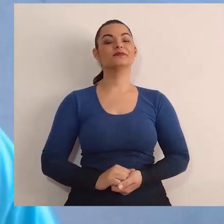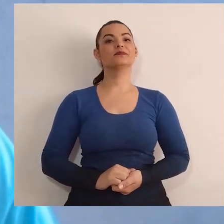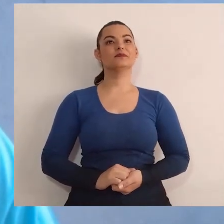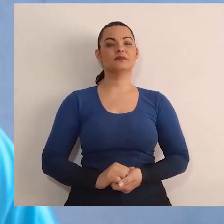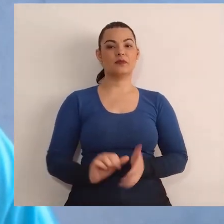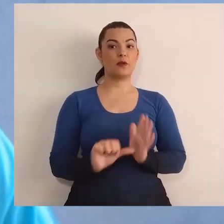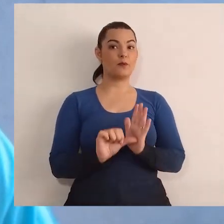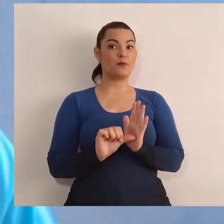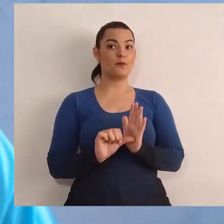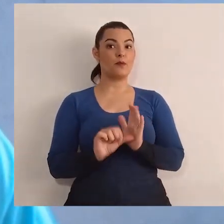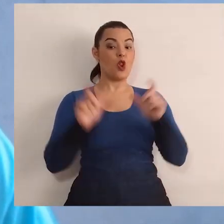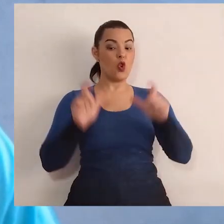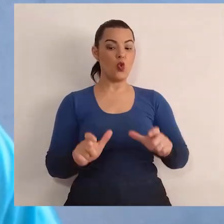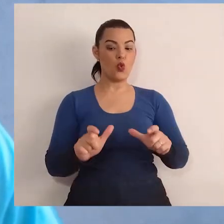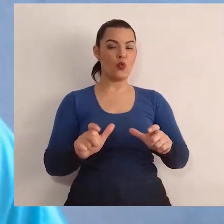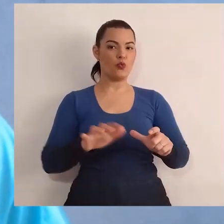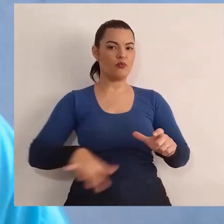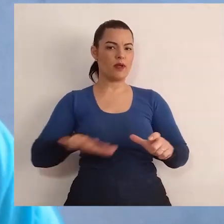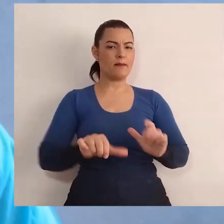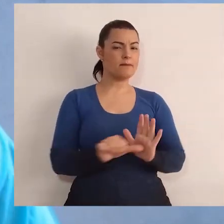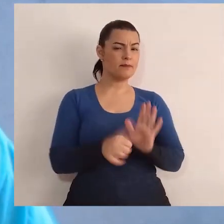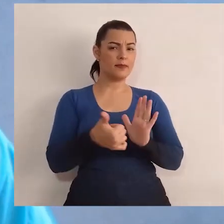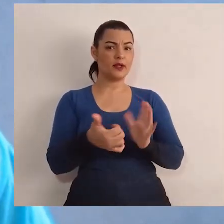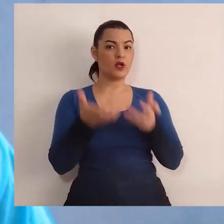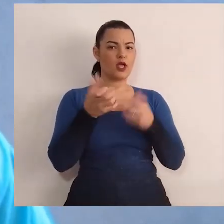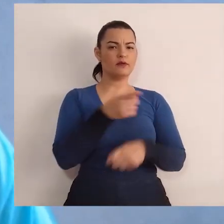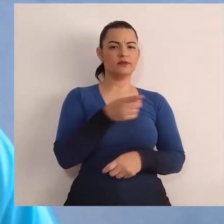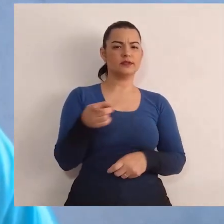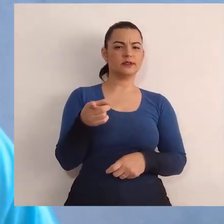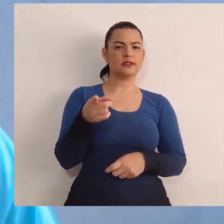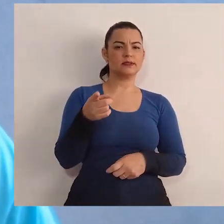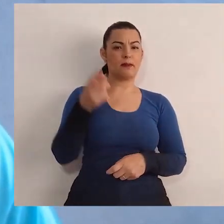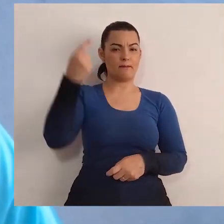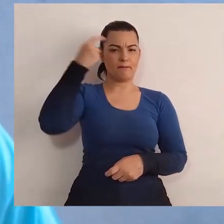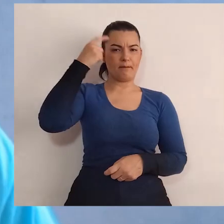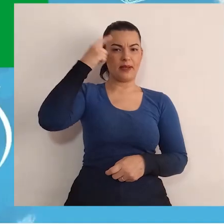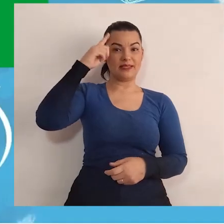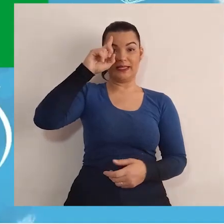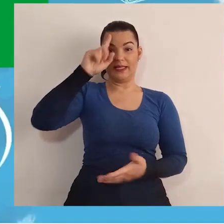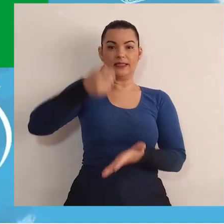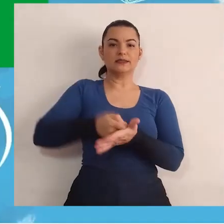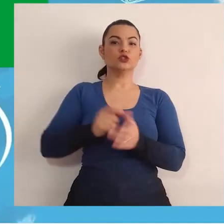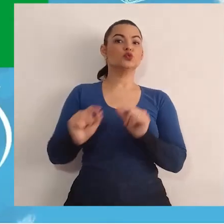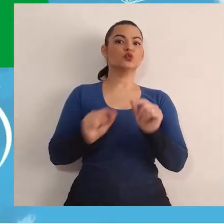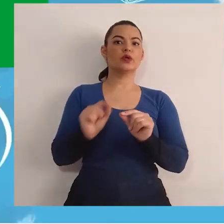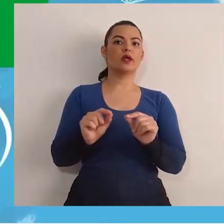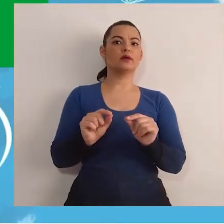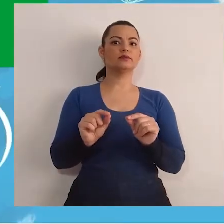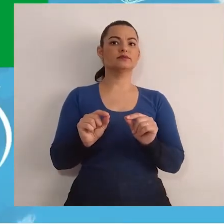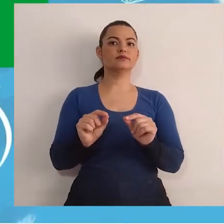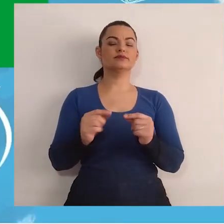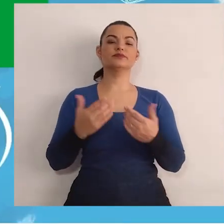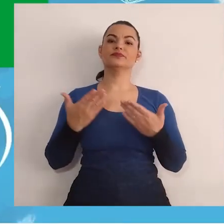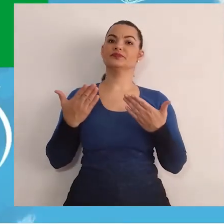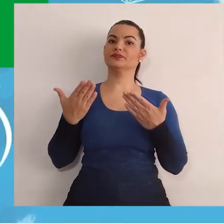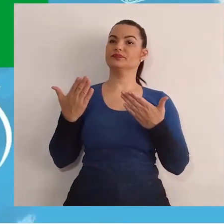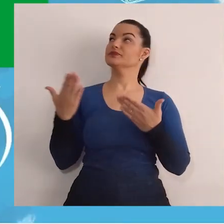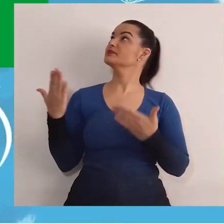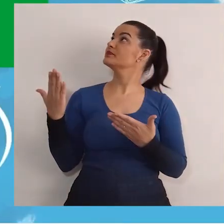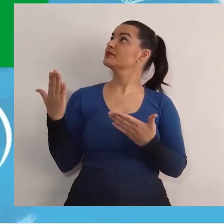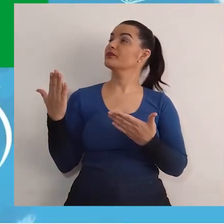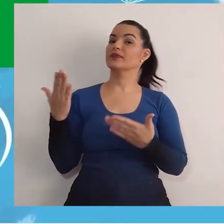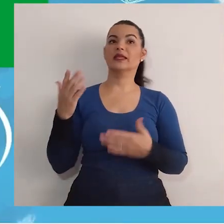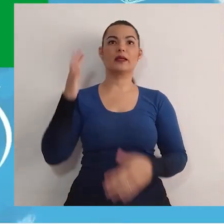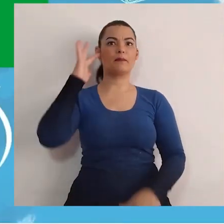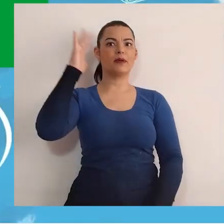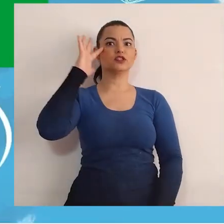Olha só. O primeiro espaço decisório que a PROQ é que vocês pensem é na sua